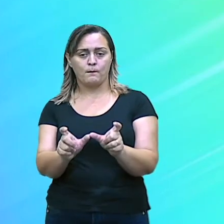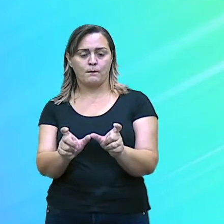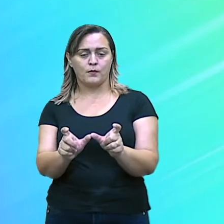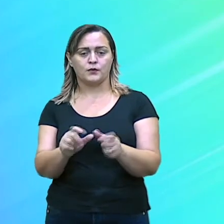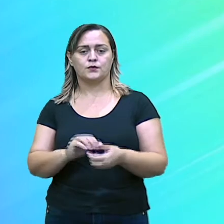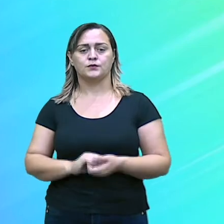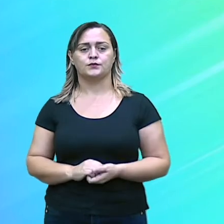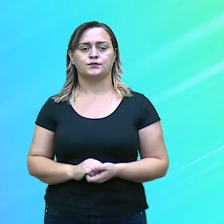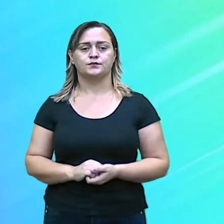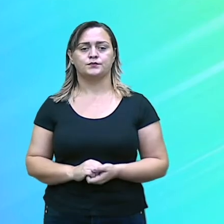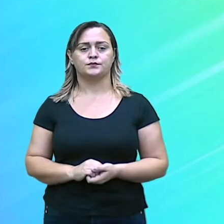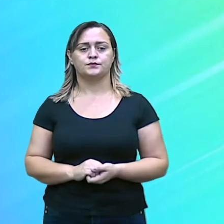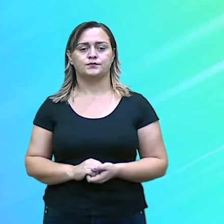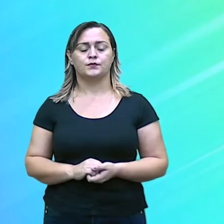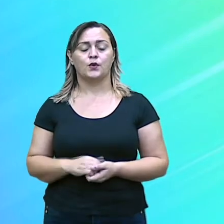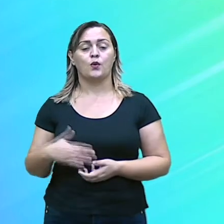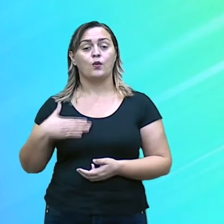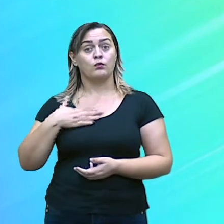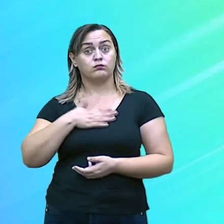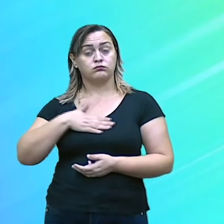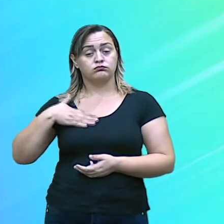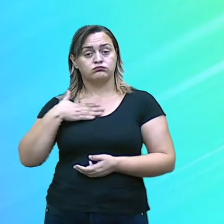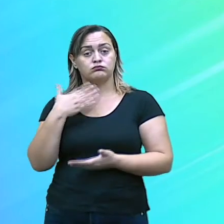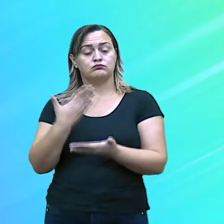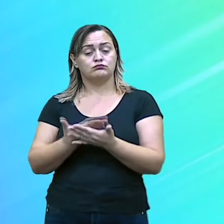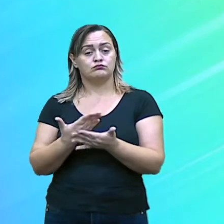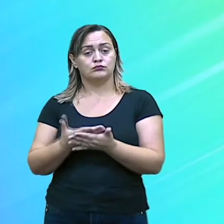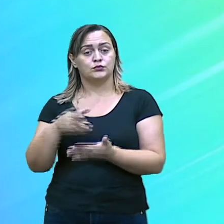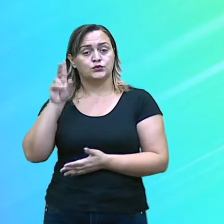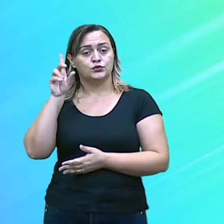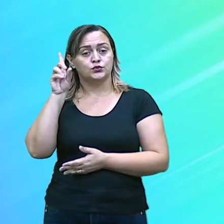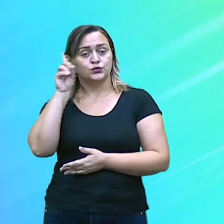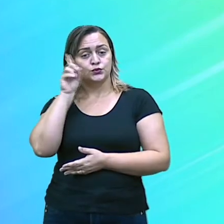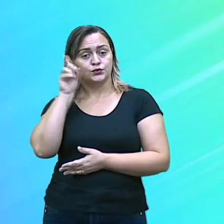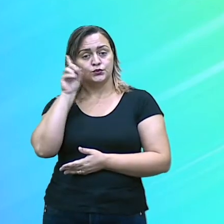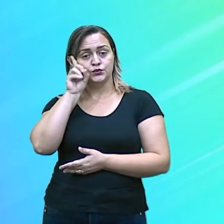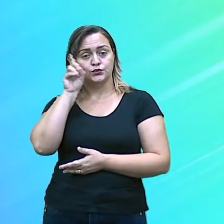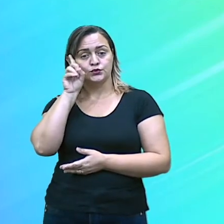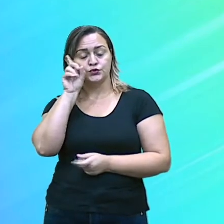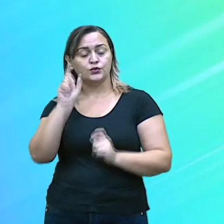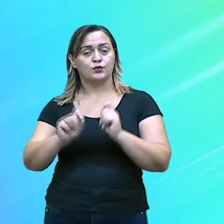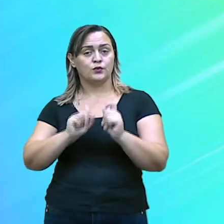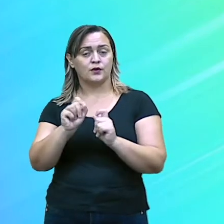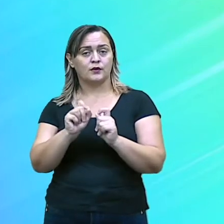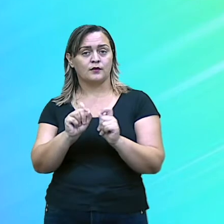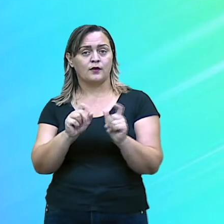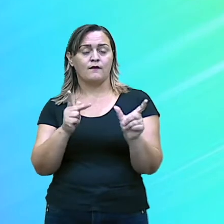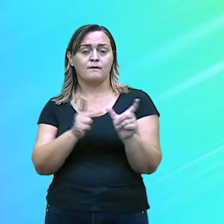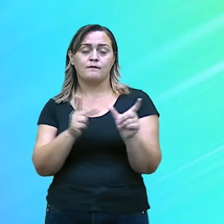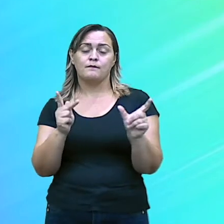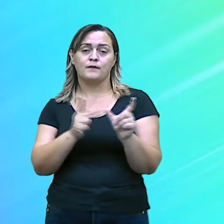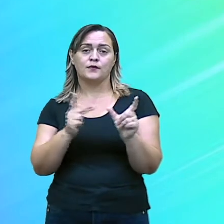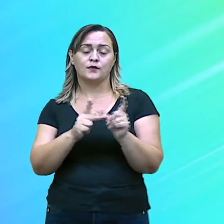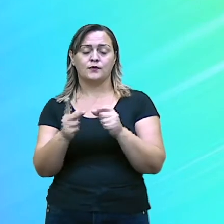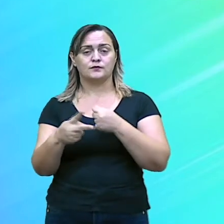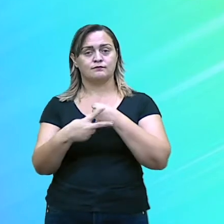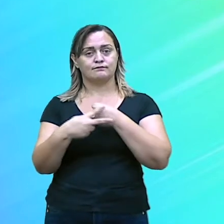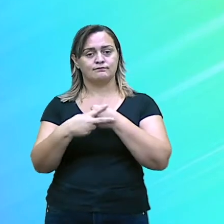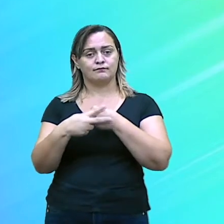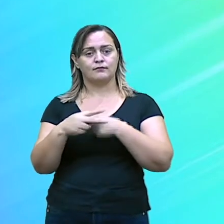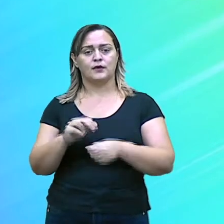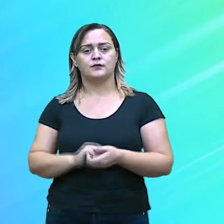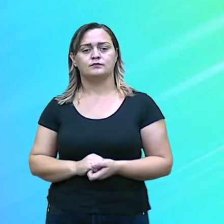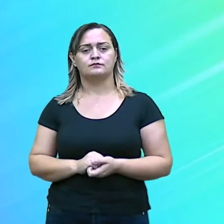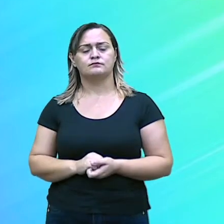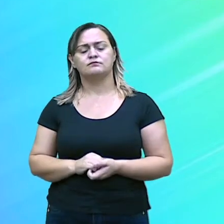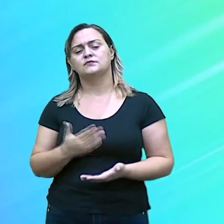E aí temos o gostam de estudar todos os dias. Ah, predicado verbal. E o